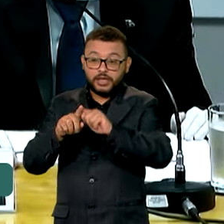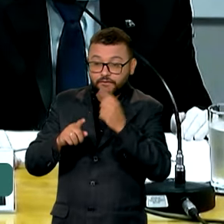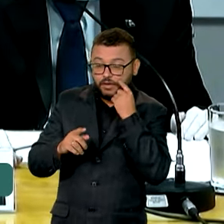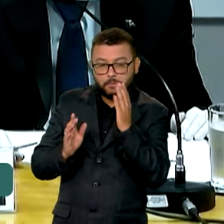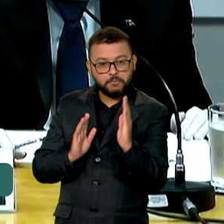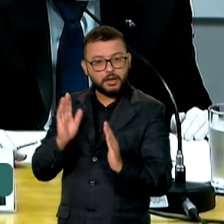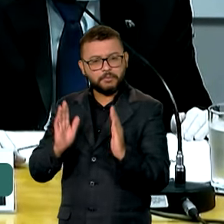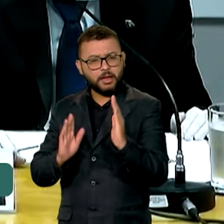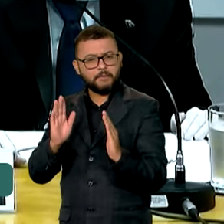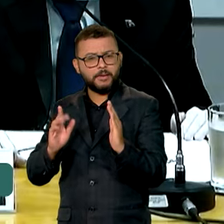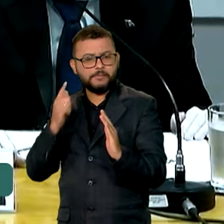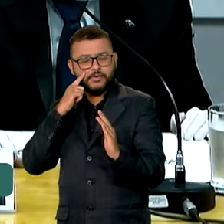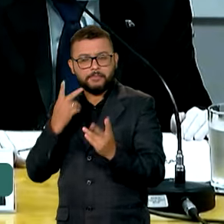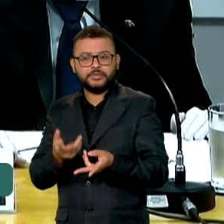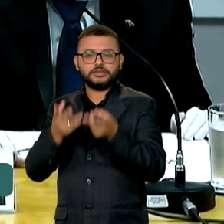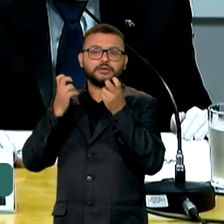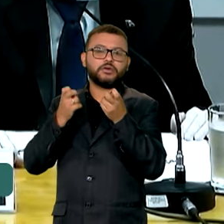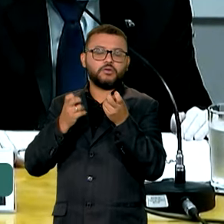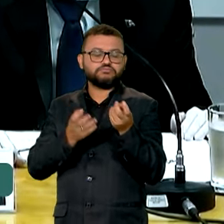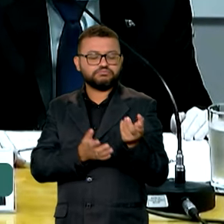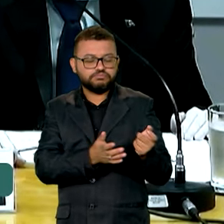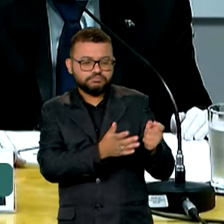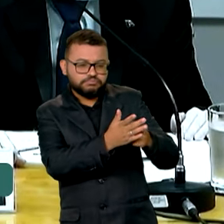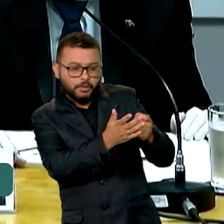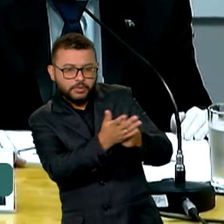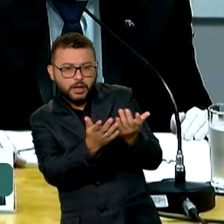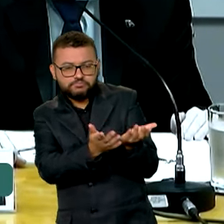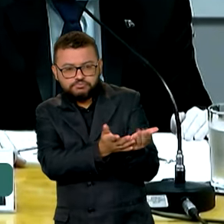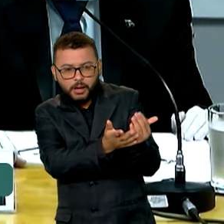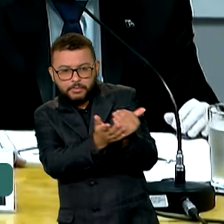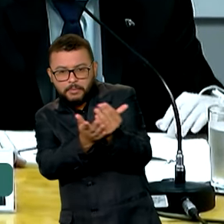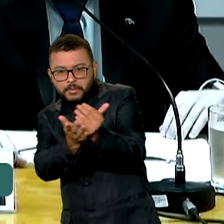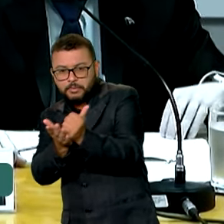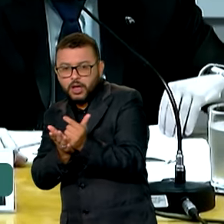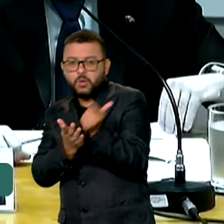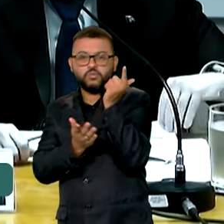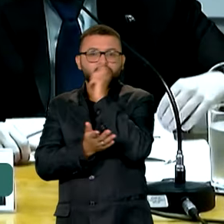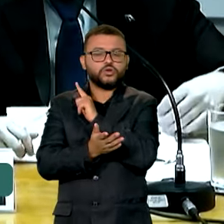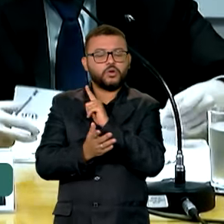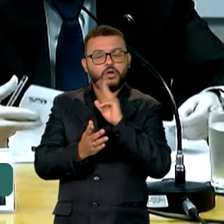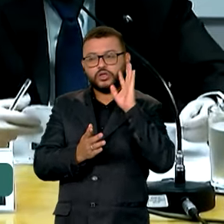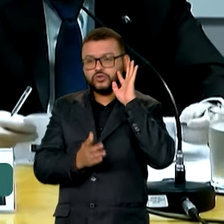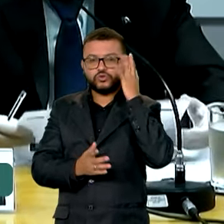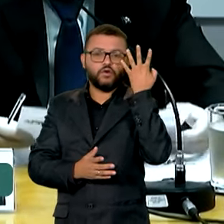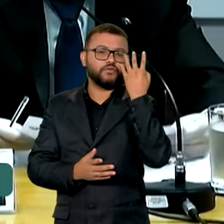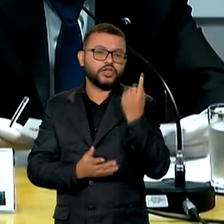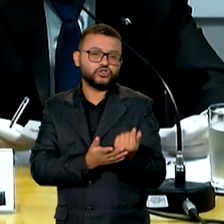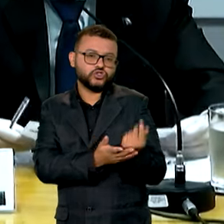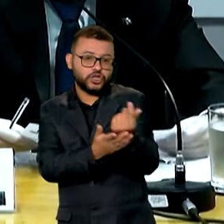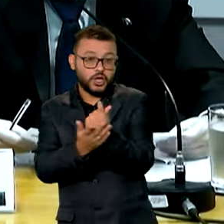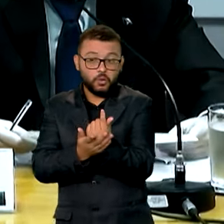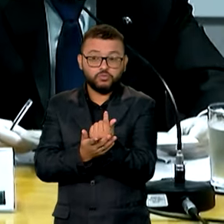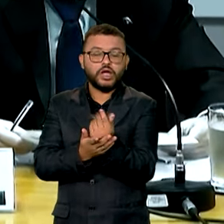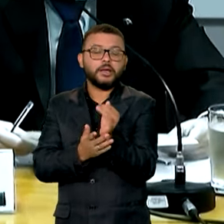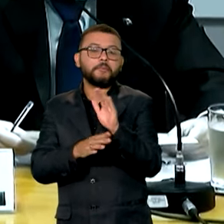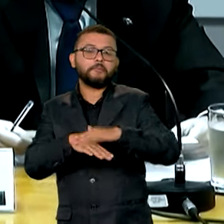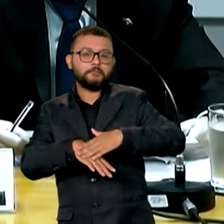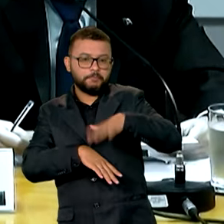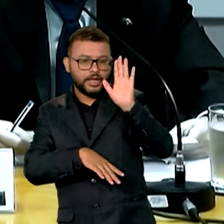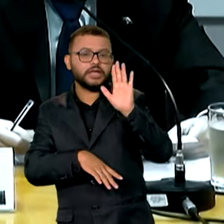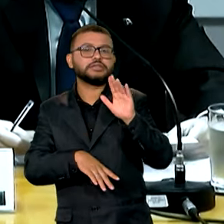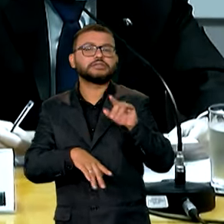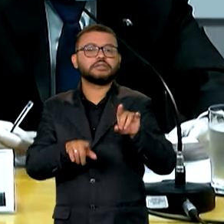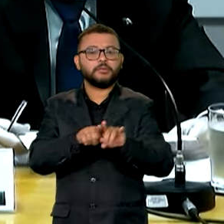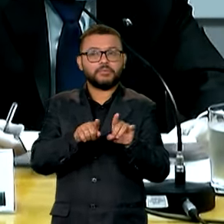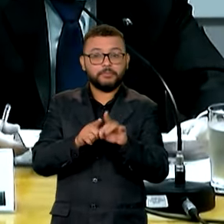bastante dinâmica da administração tributária que está conseguindo realizar grandes valores arrecadados e